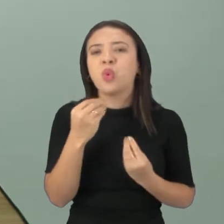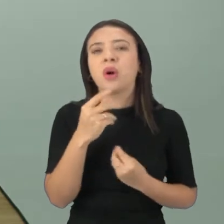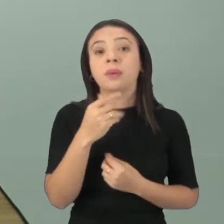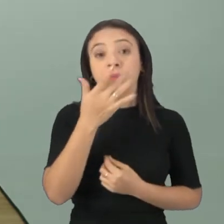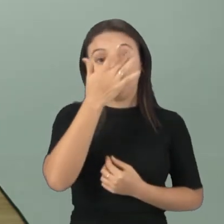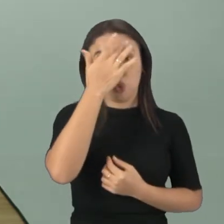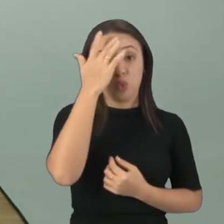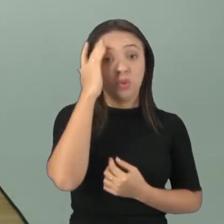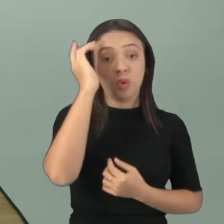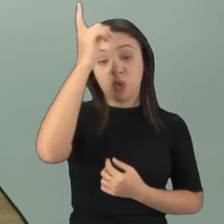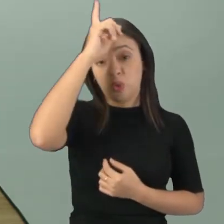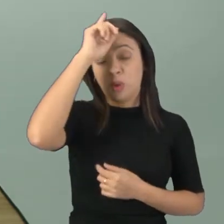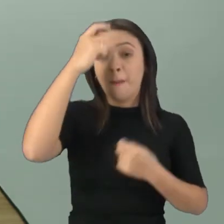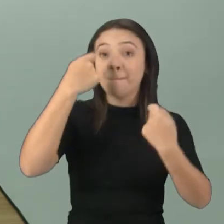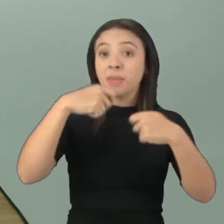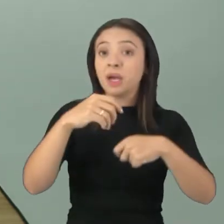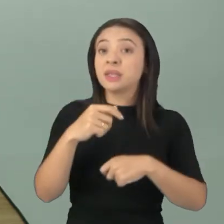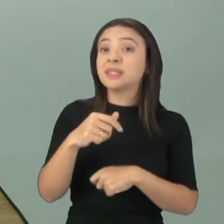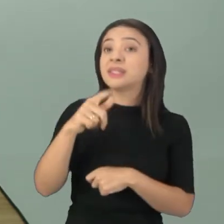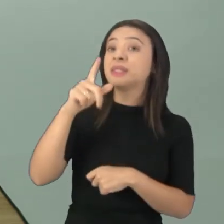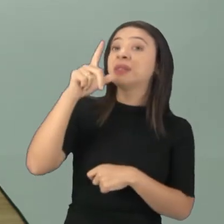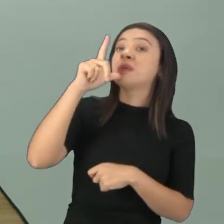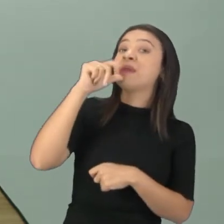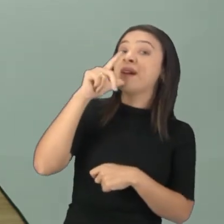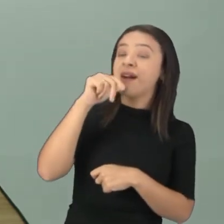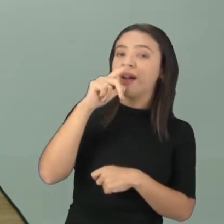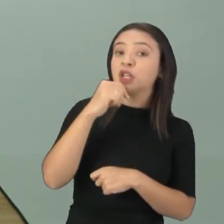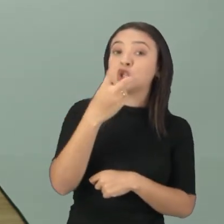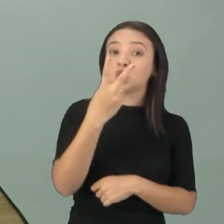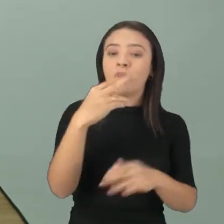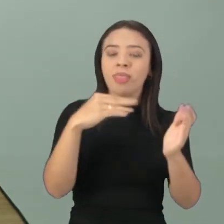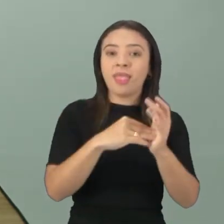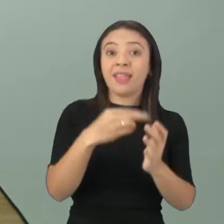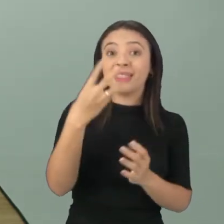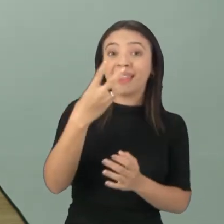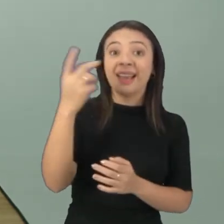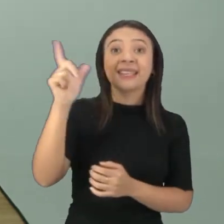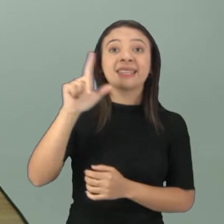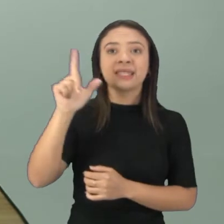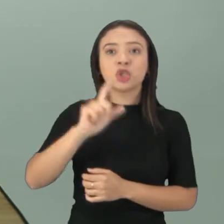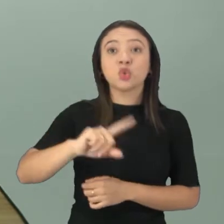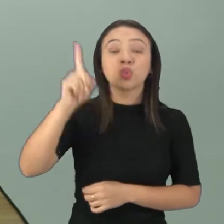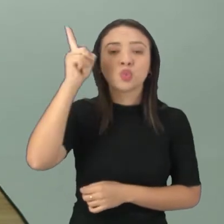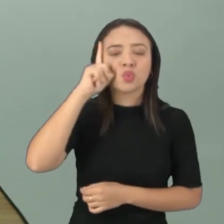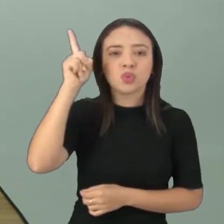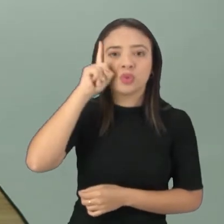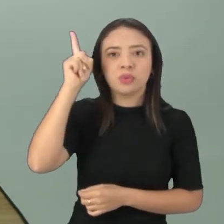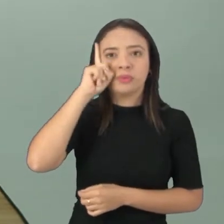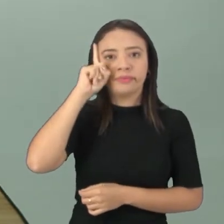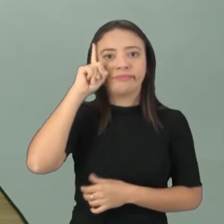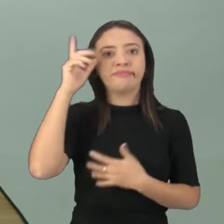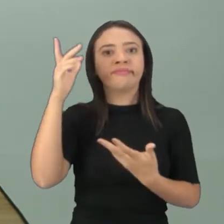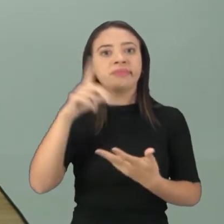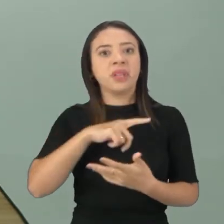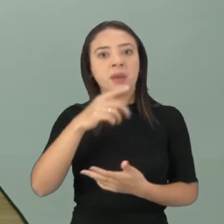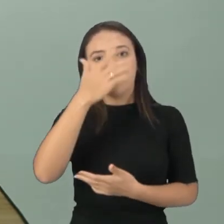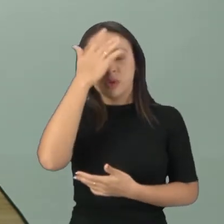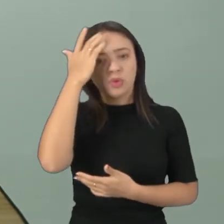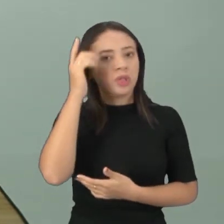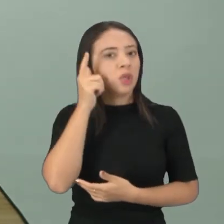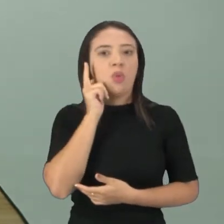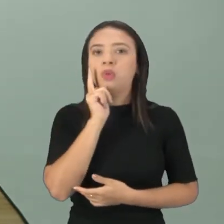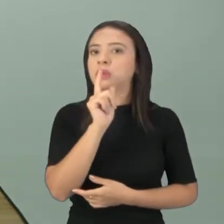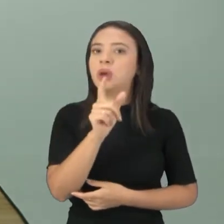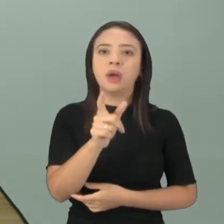pessoa adulta, ela tem que tomar em média de dois litros a três litros de água por dia. E muitos não conseguem nem chegar nesse